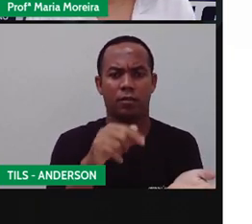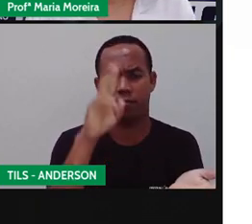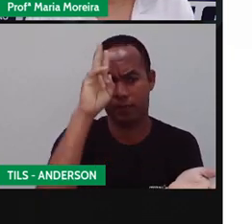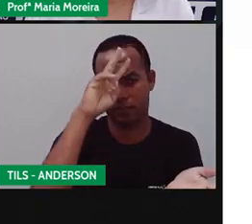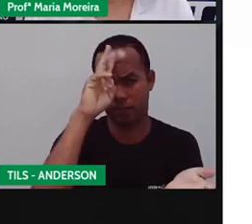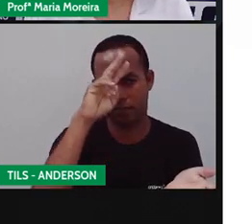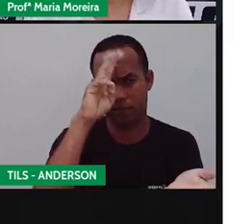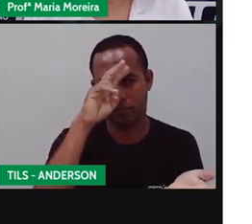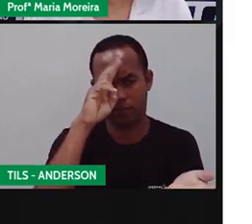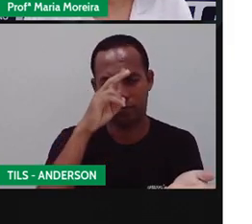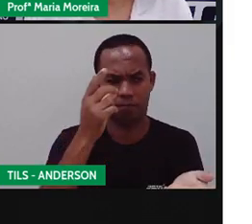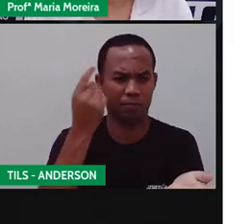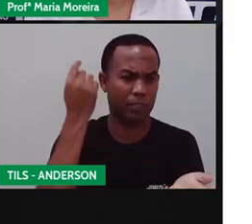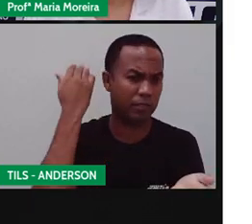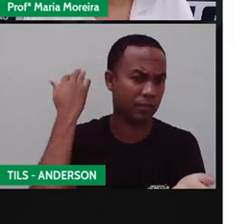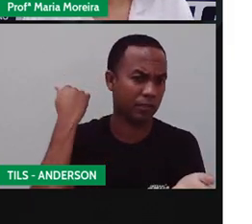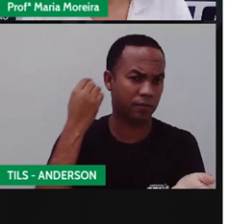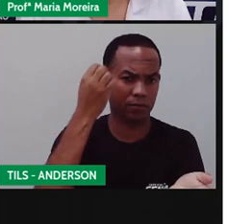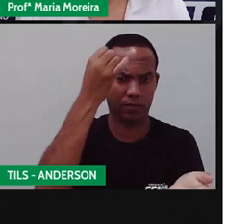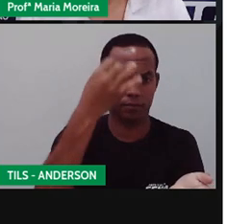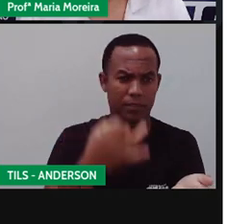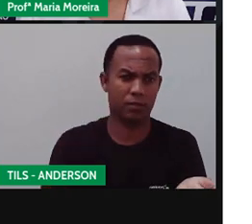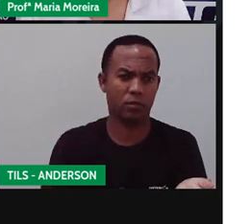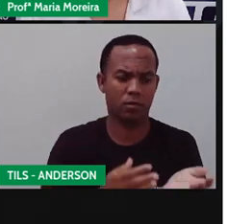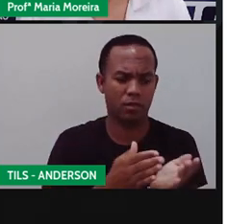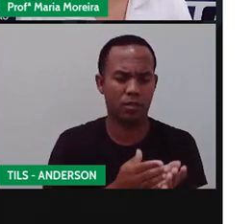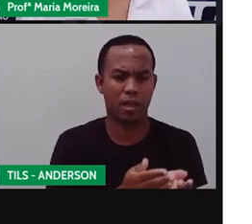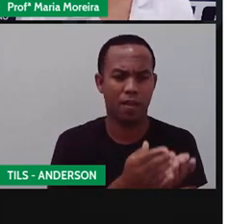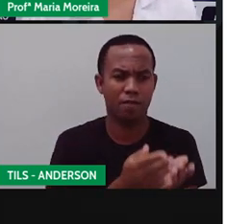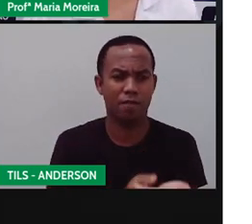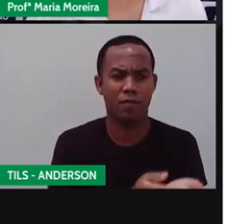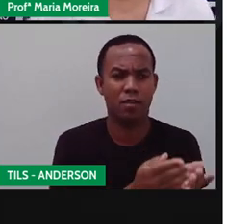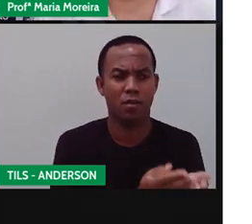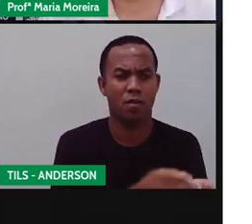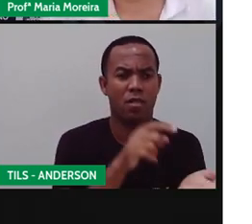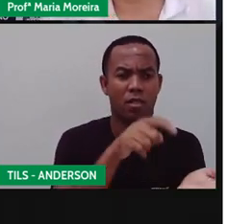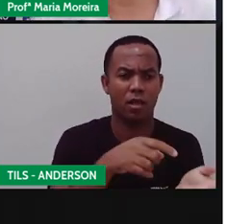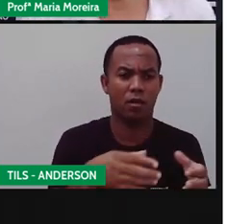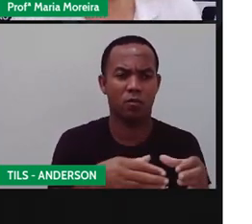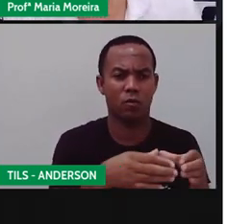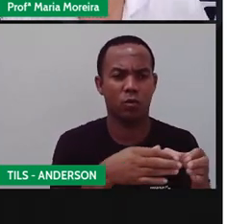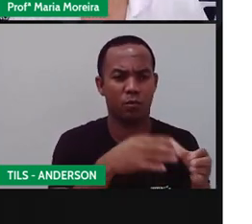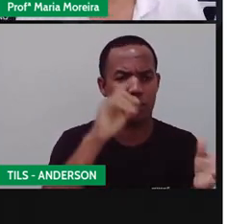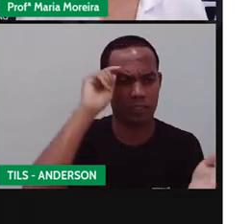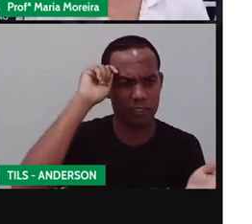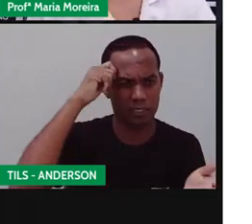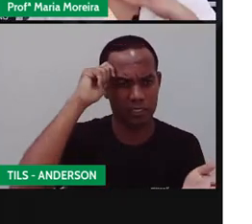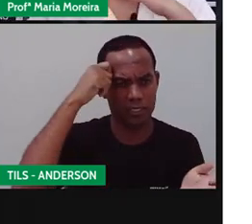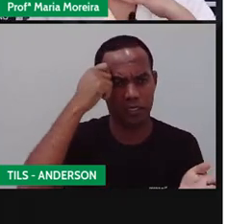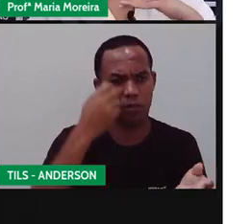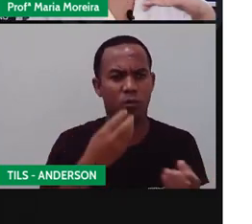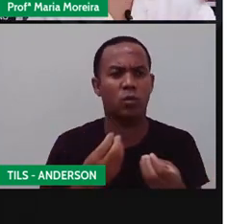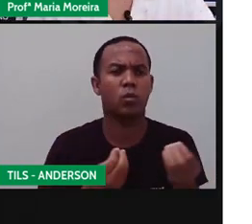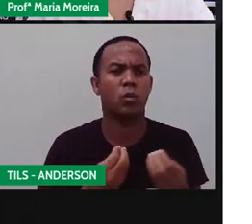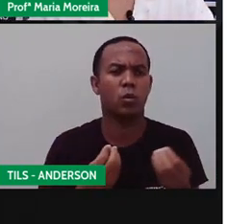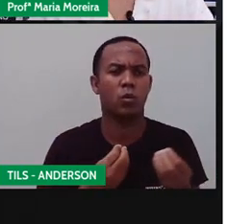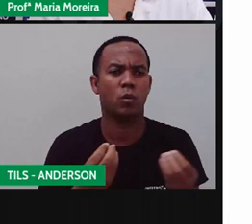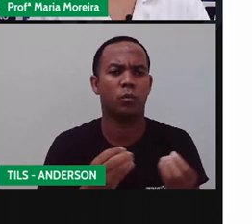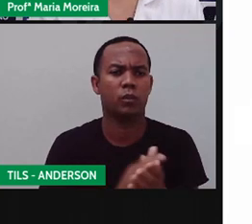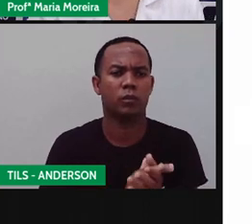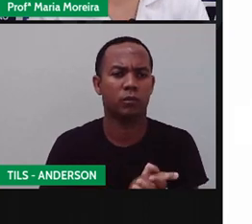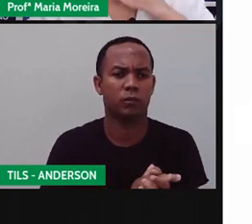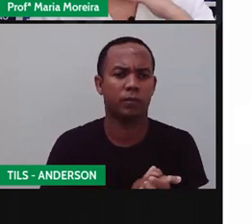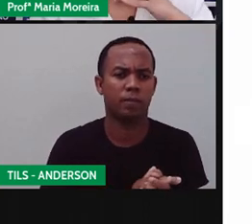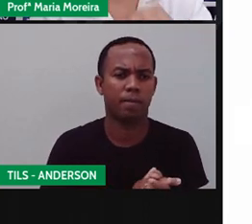que a Pró falou numa aula passada sobre os navios negreiros? O que eram os navios negreiros, né? Vou levantar um pouquinho porque o meu queixo tá batendo aqui no meu